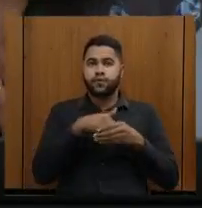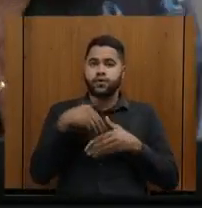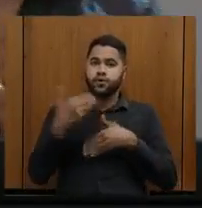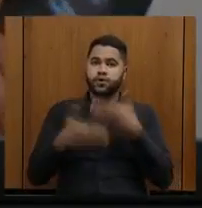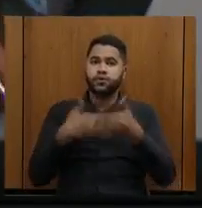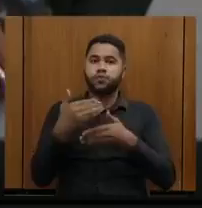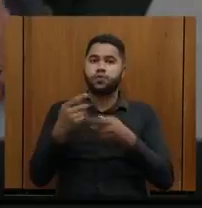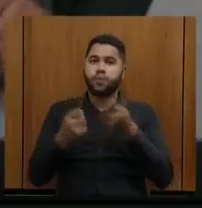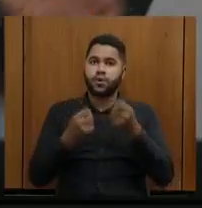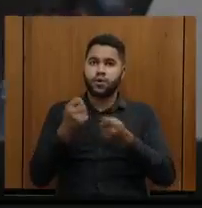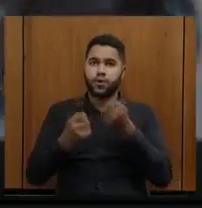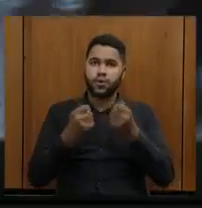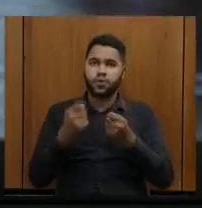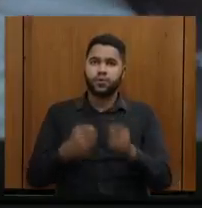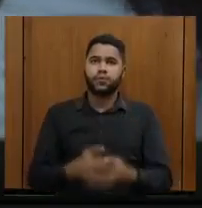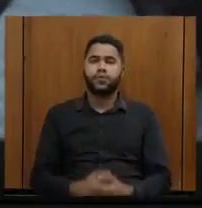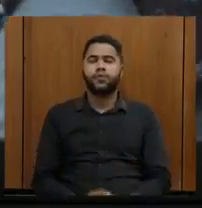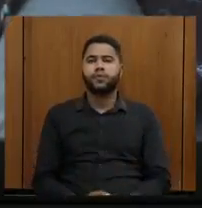econômico. Então vamos lá.